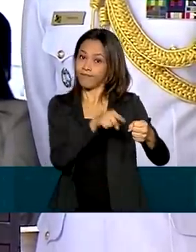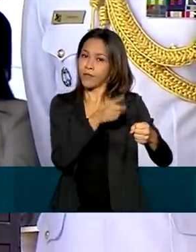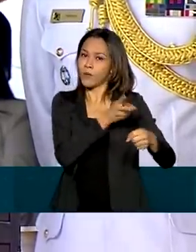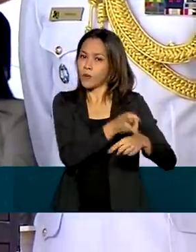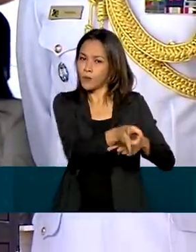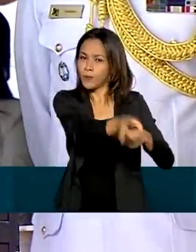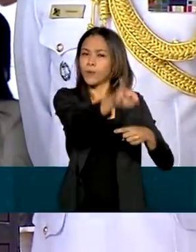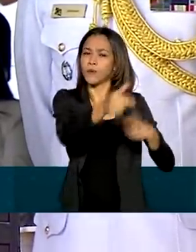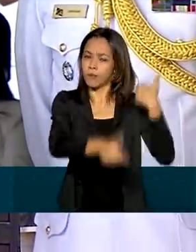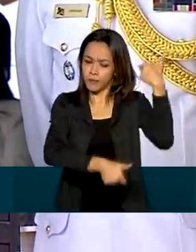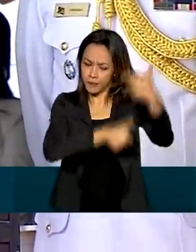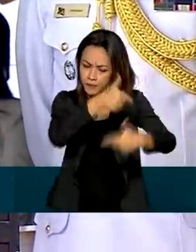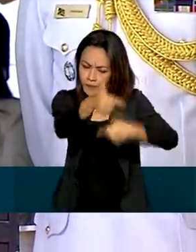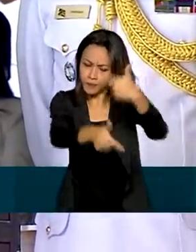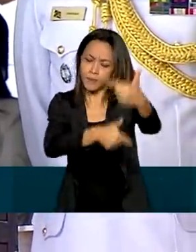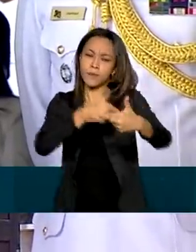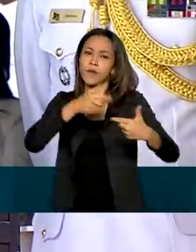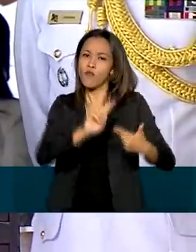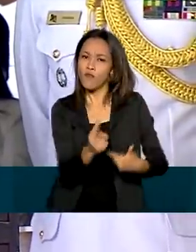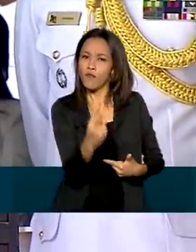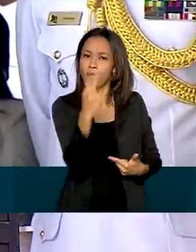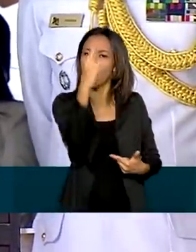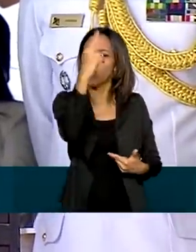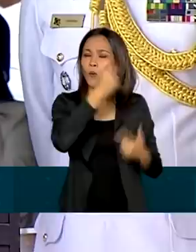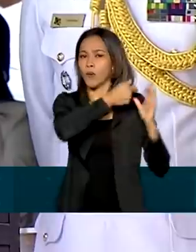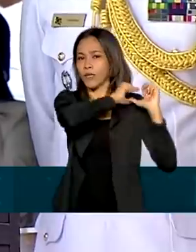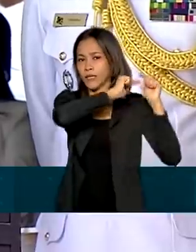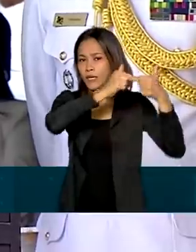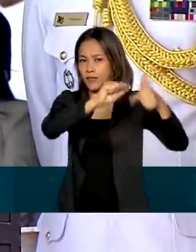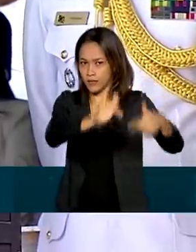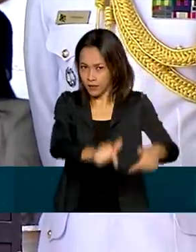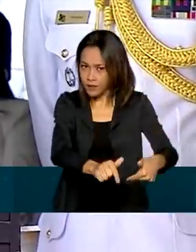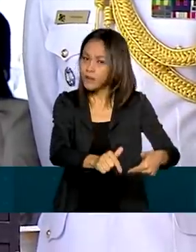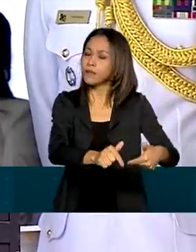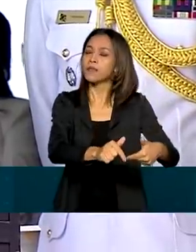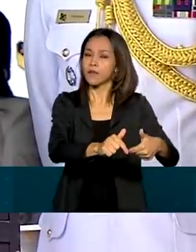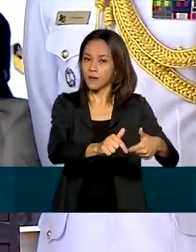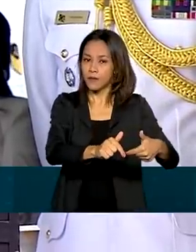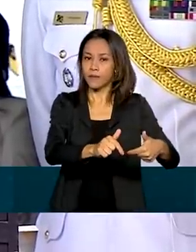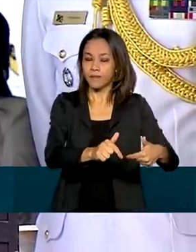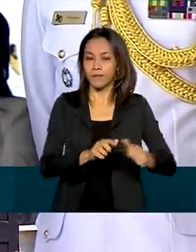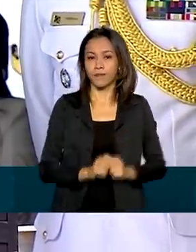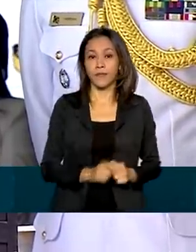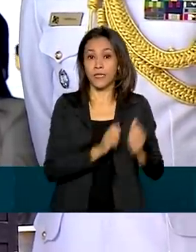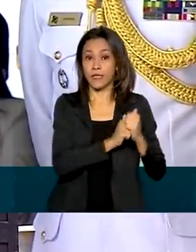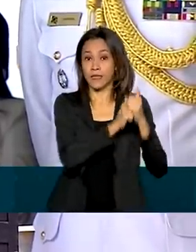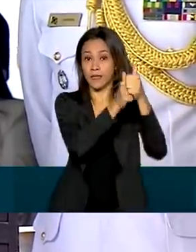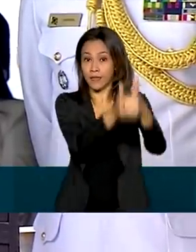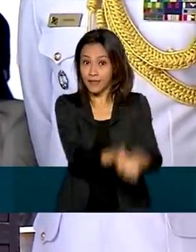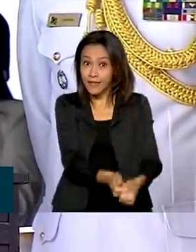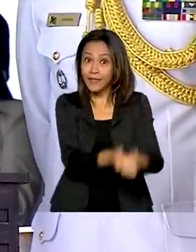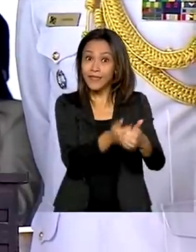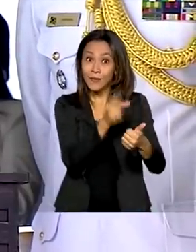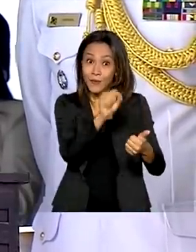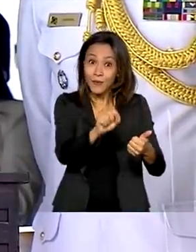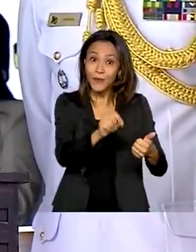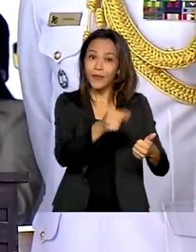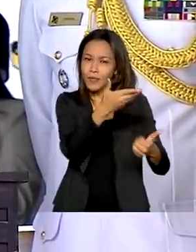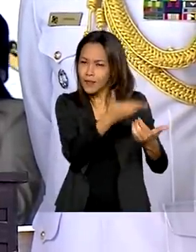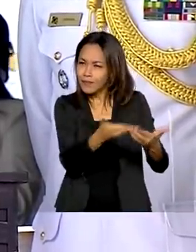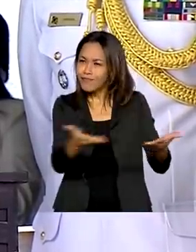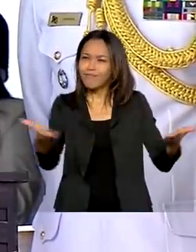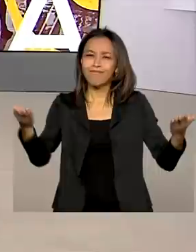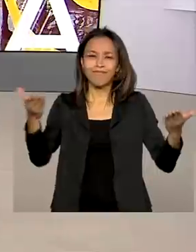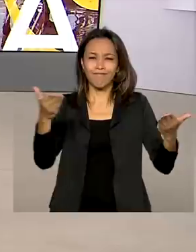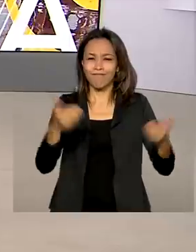navegando, com base nos valores e tradições sedimentados, seguindo as águas dos grandes voltos navais do